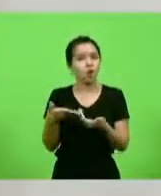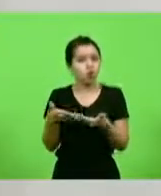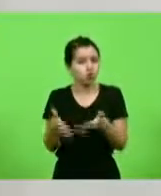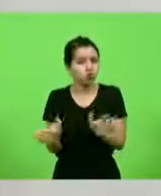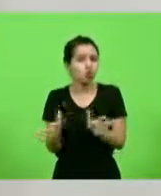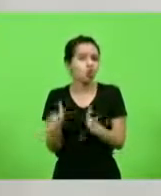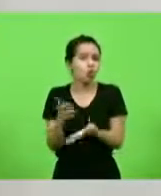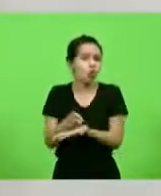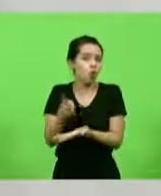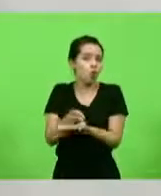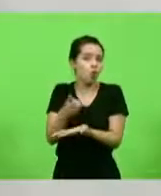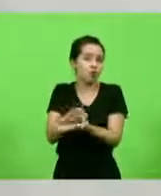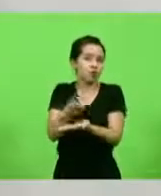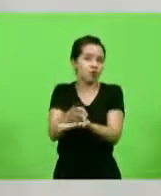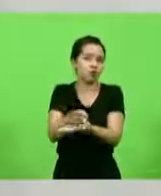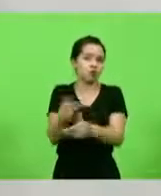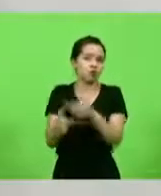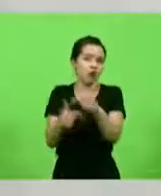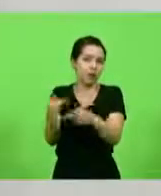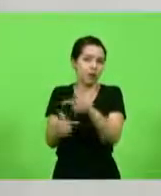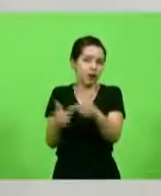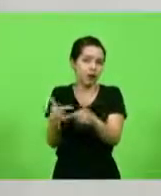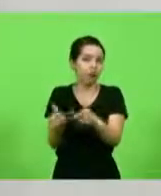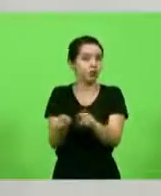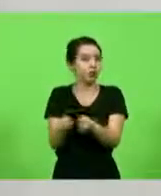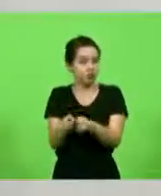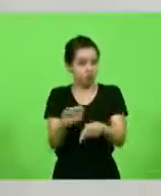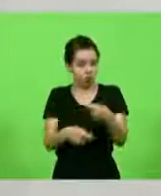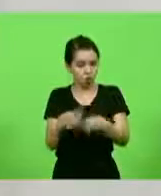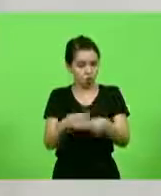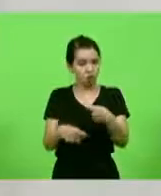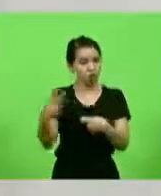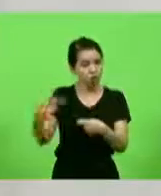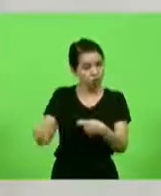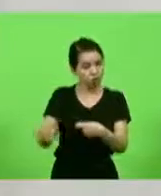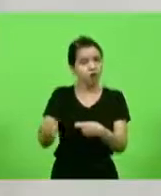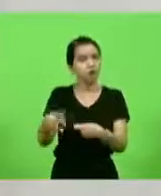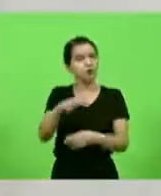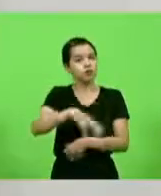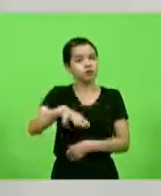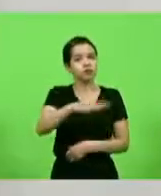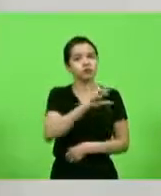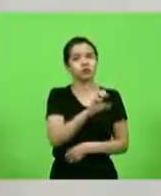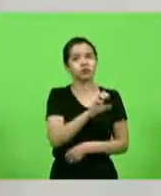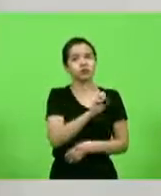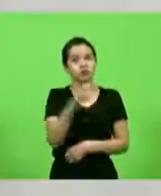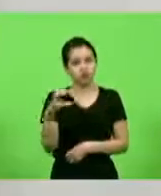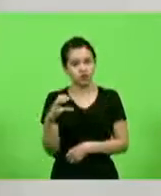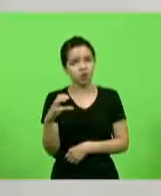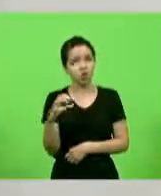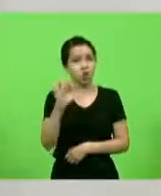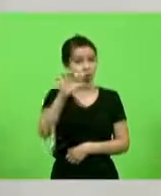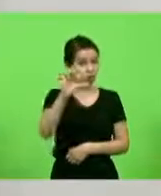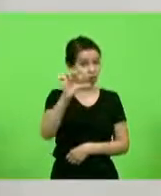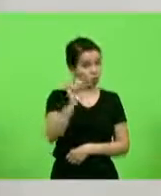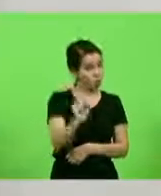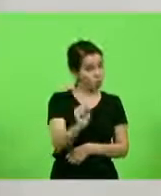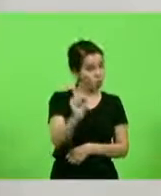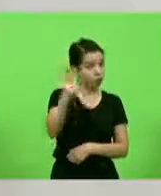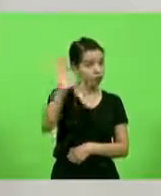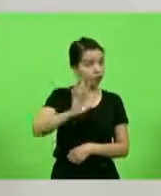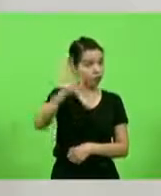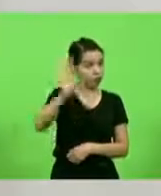economia em atividade, mas a economia catarinense. 98% das empresas catarinenses